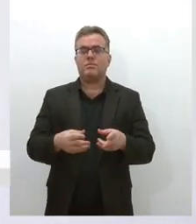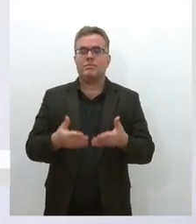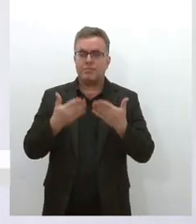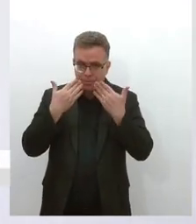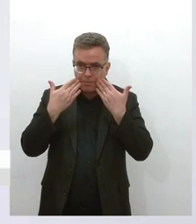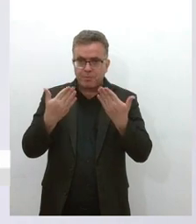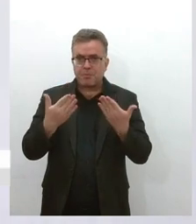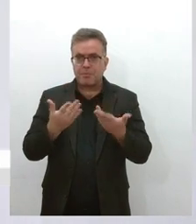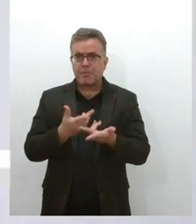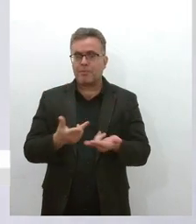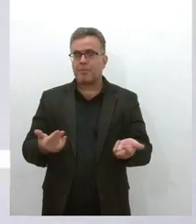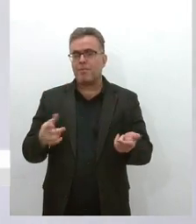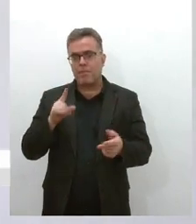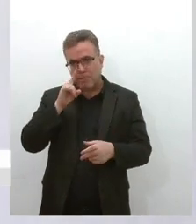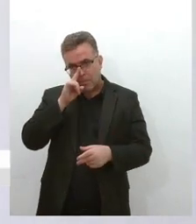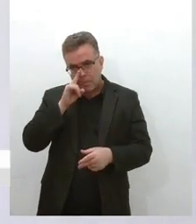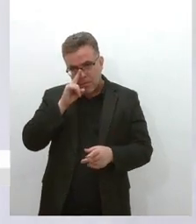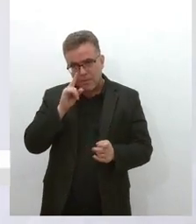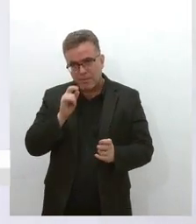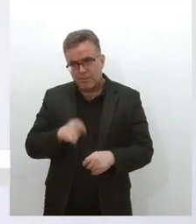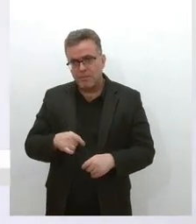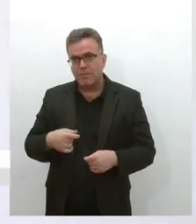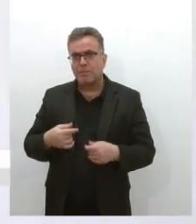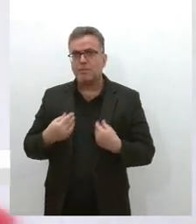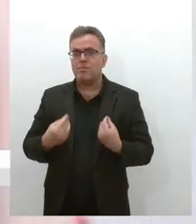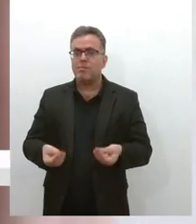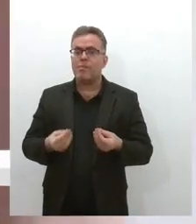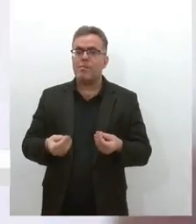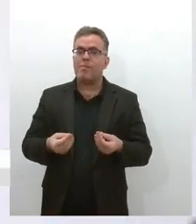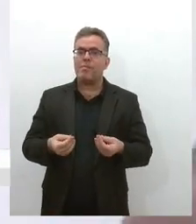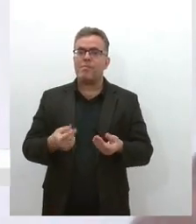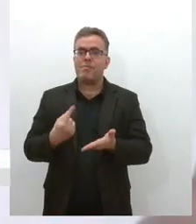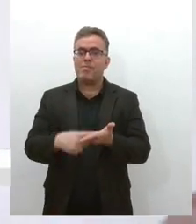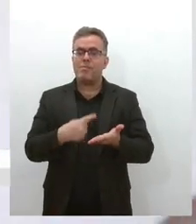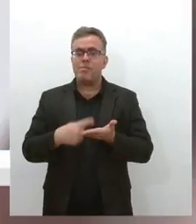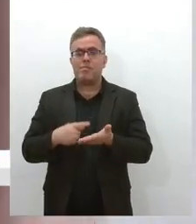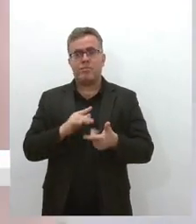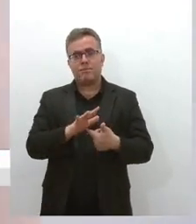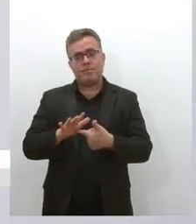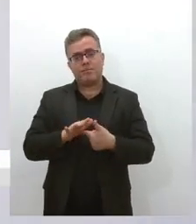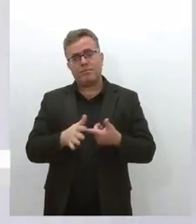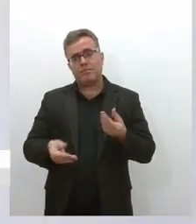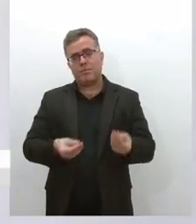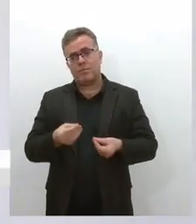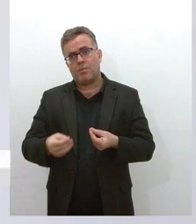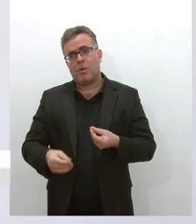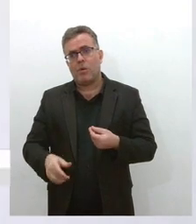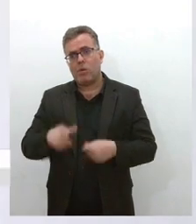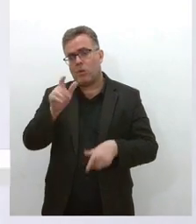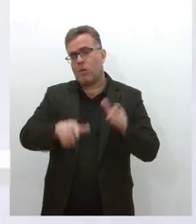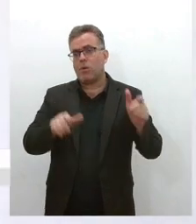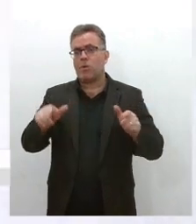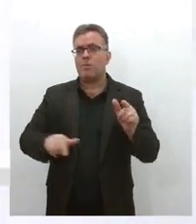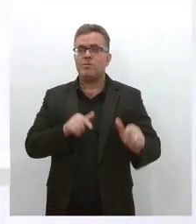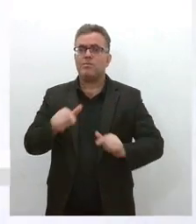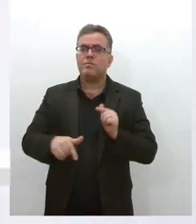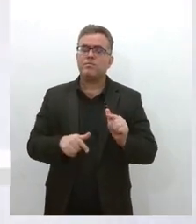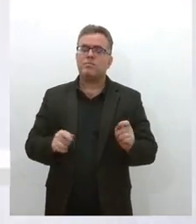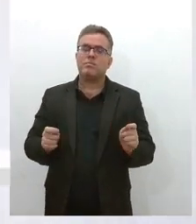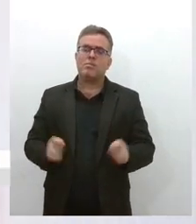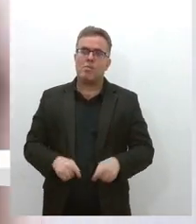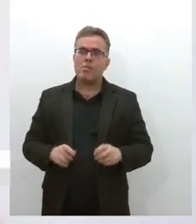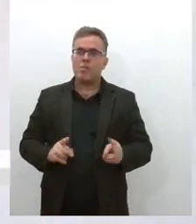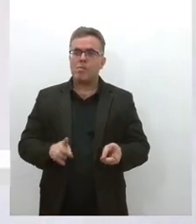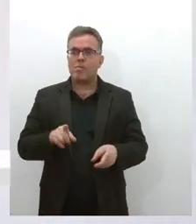riscos, né, riscos e agravos que atingem um coletivo de trabalhadores e que, por nós não